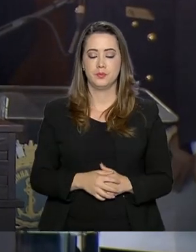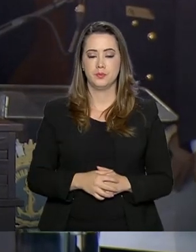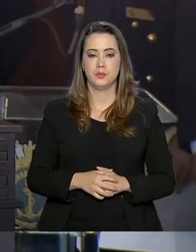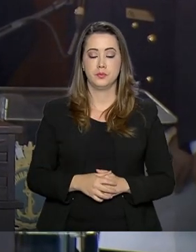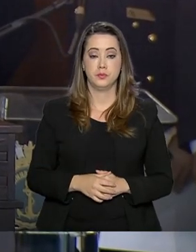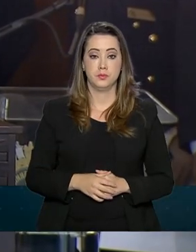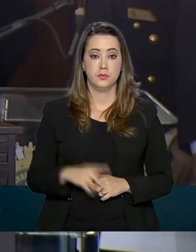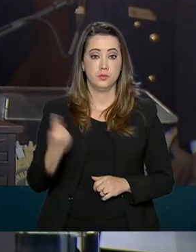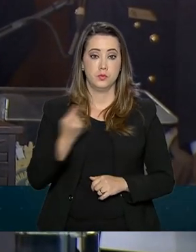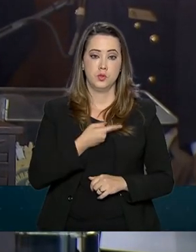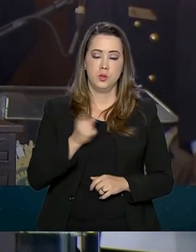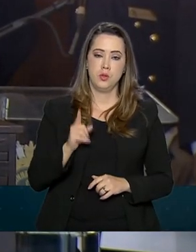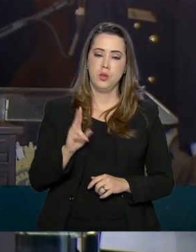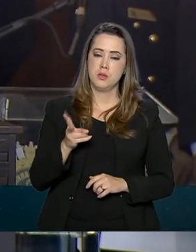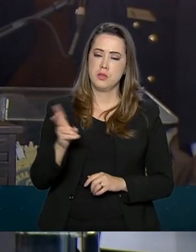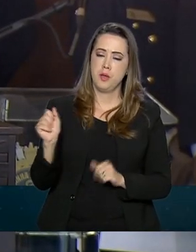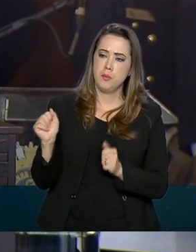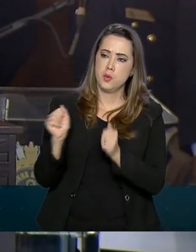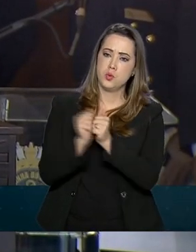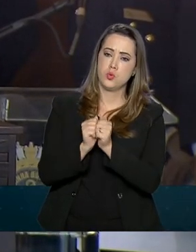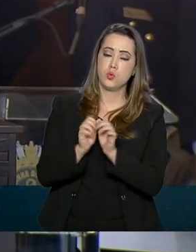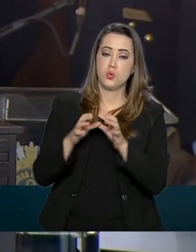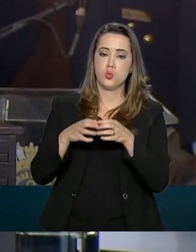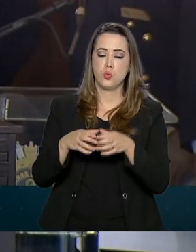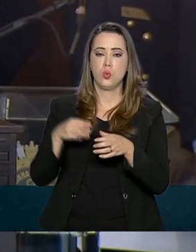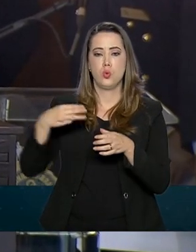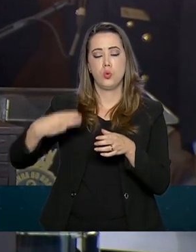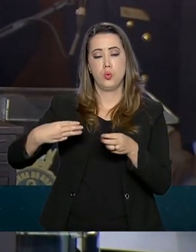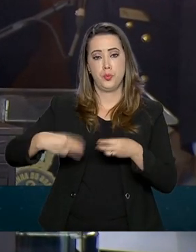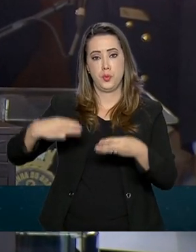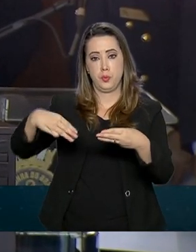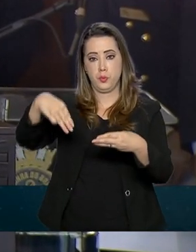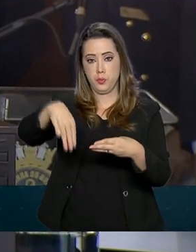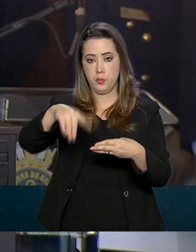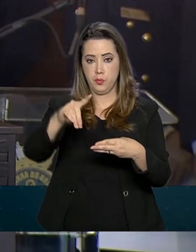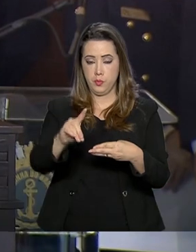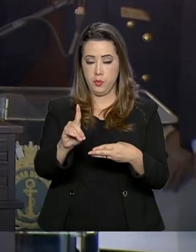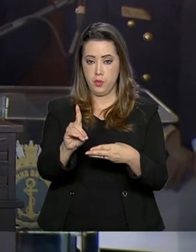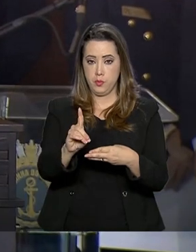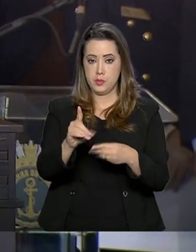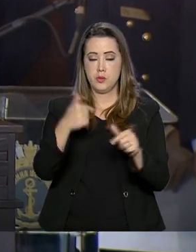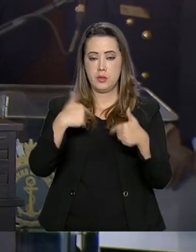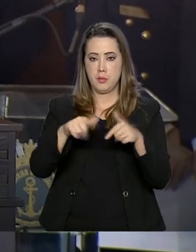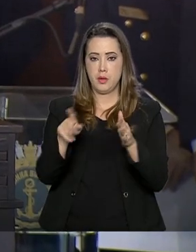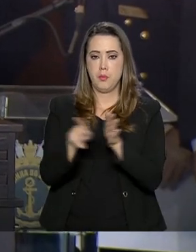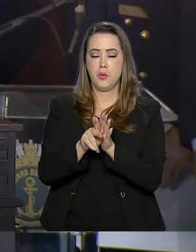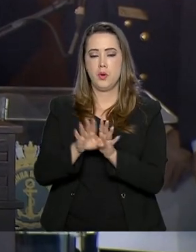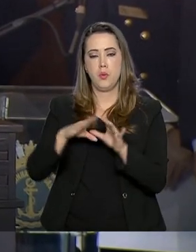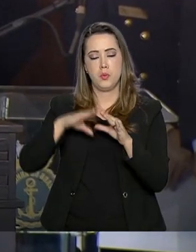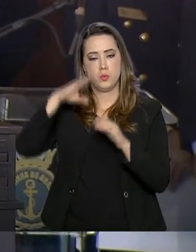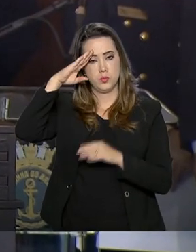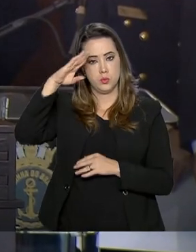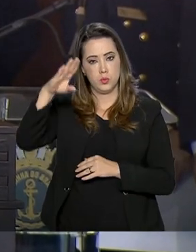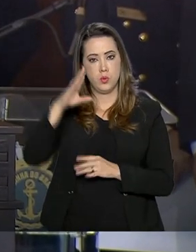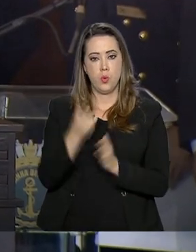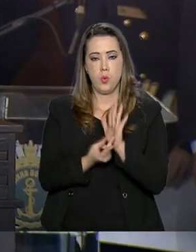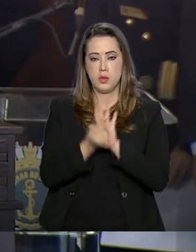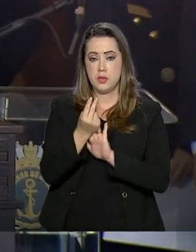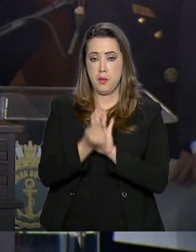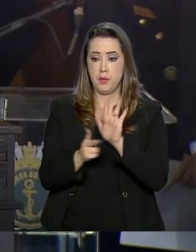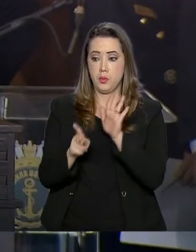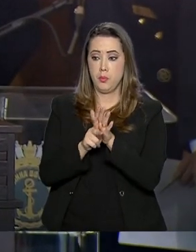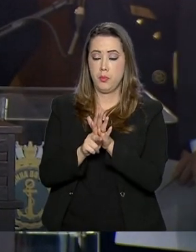Incorporamos ao escopo de atuação do Ministério as atividades do serviço militar, o orçamento de defesa,